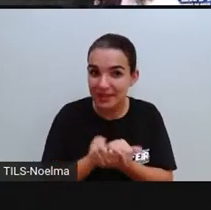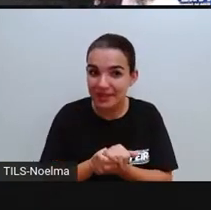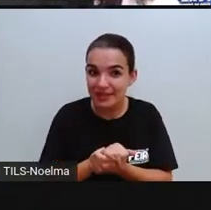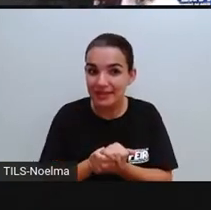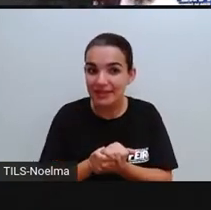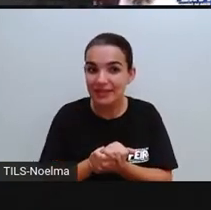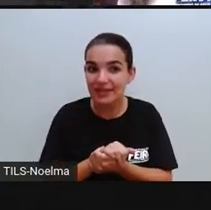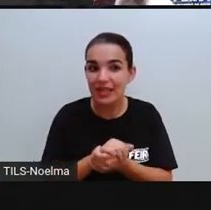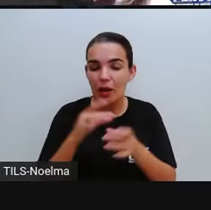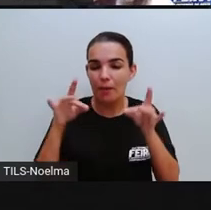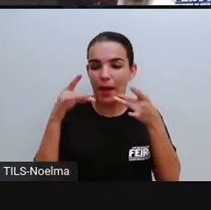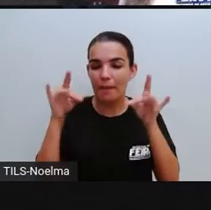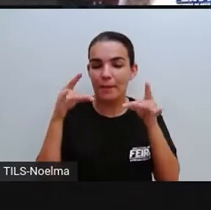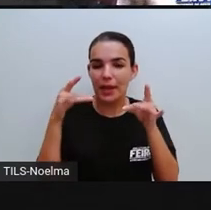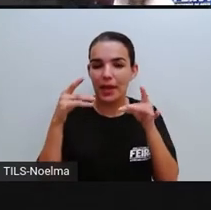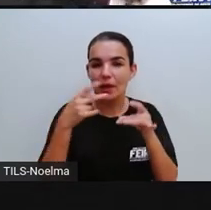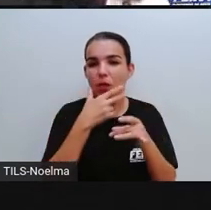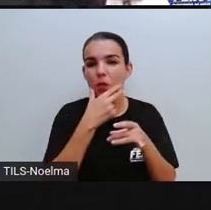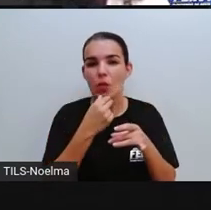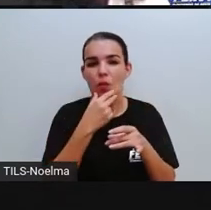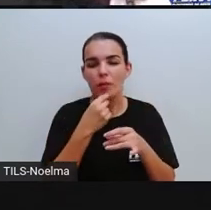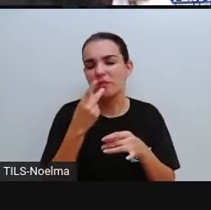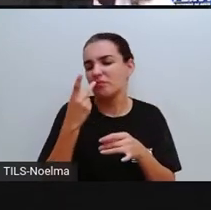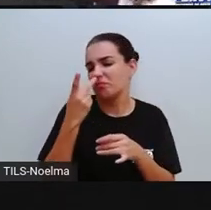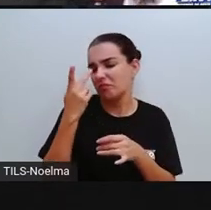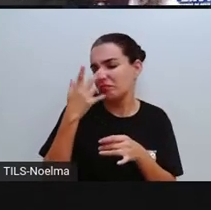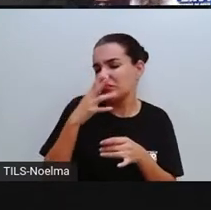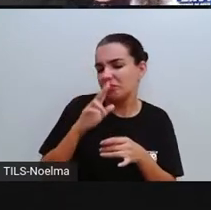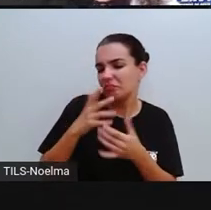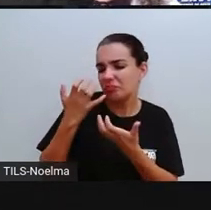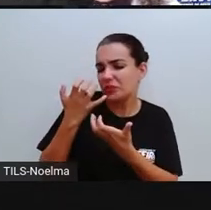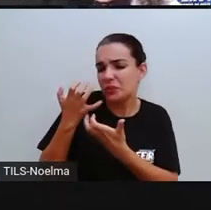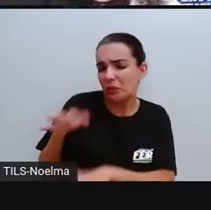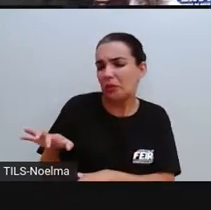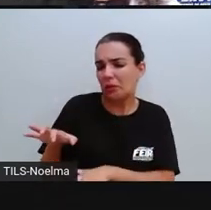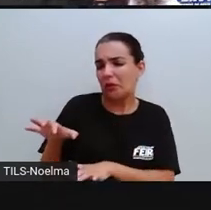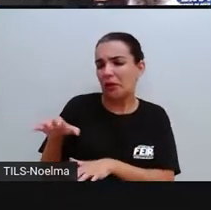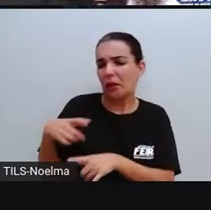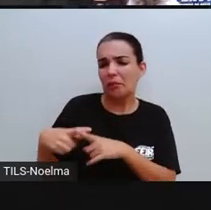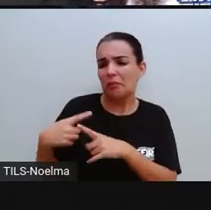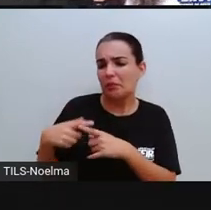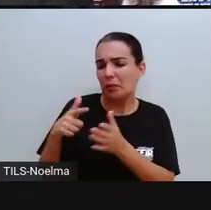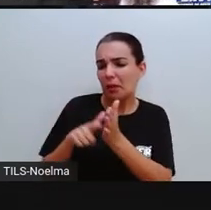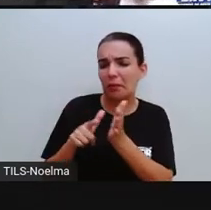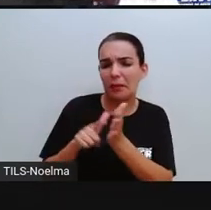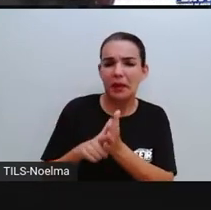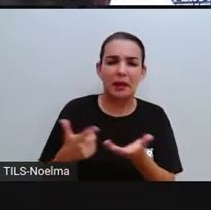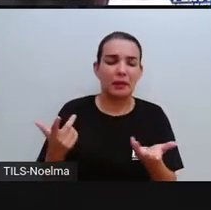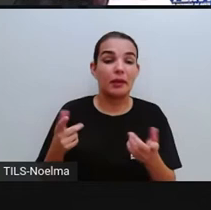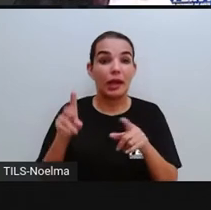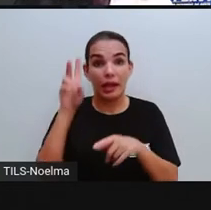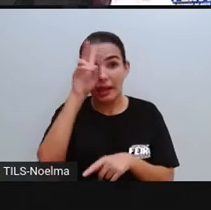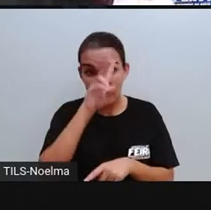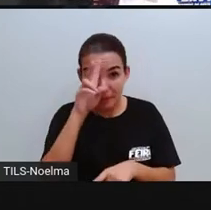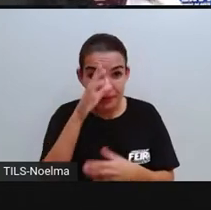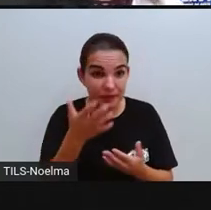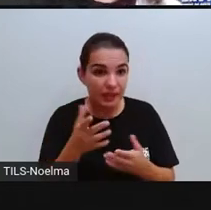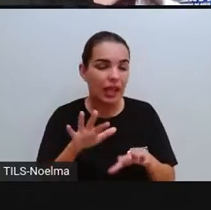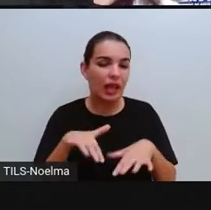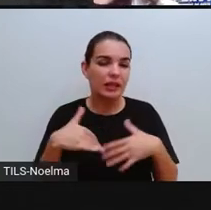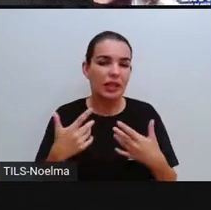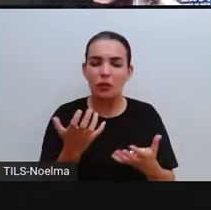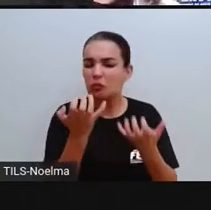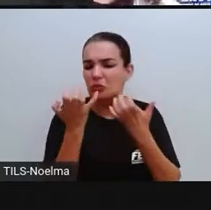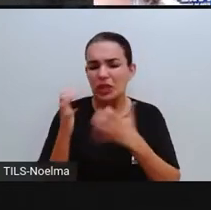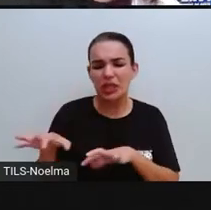aquela folhinha de ofício que estava insatisfeita com o que ela era. Lembram disso? Ela não queria ser uma